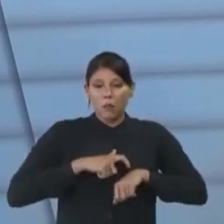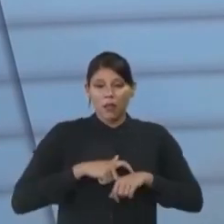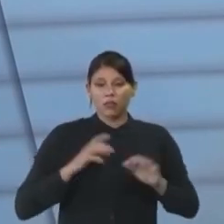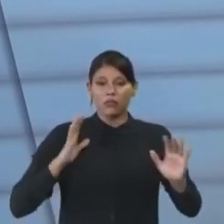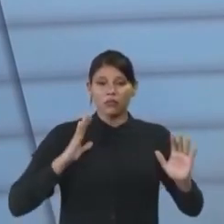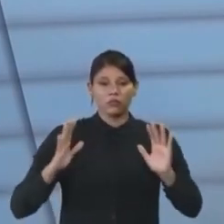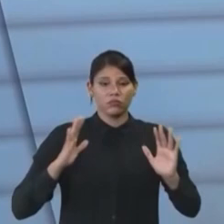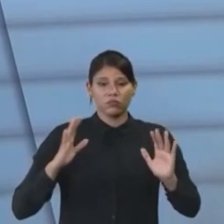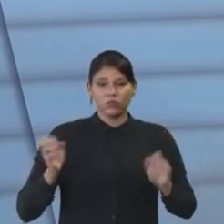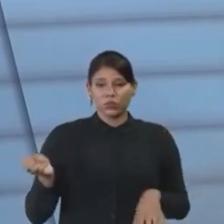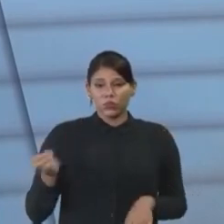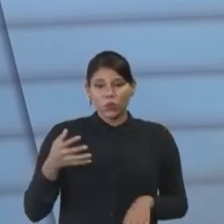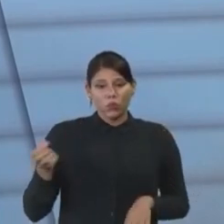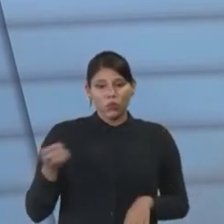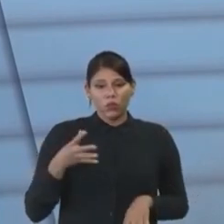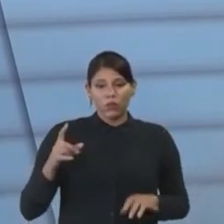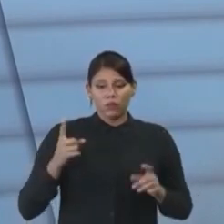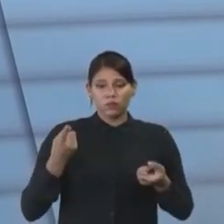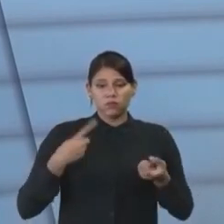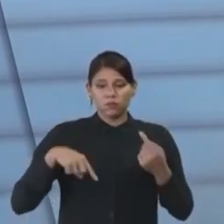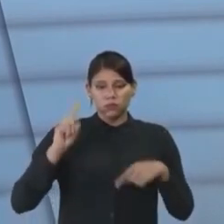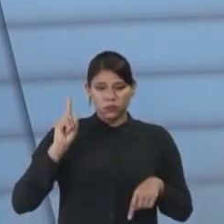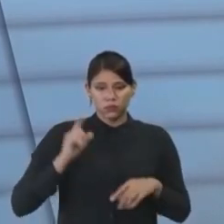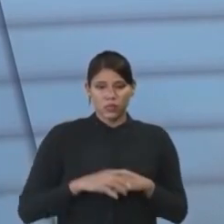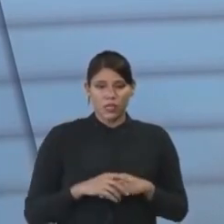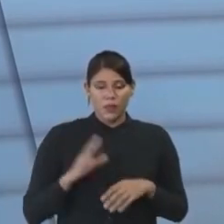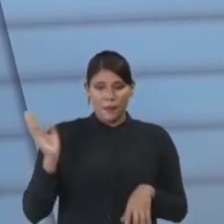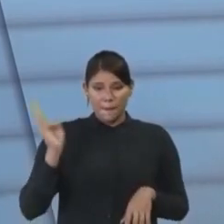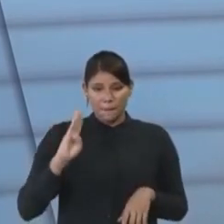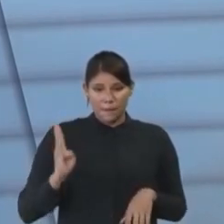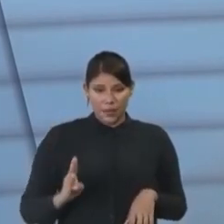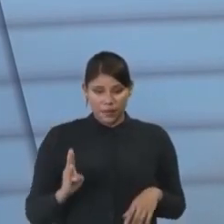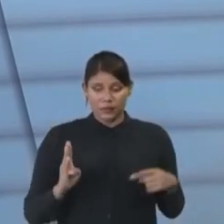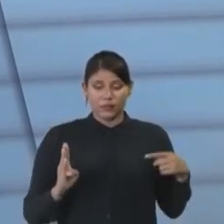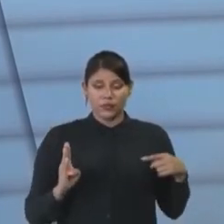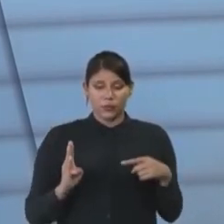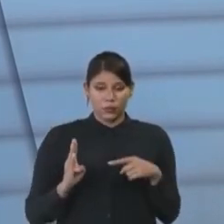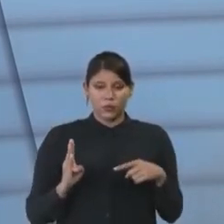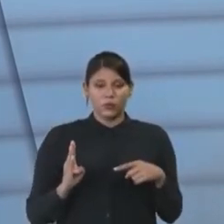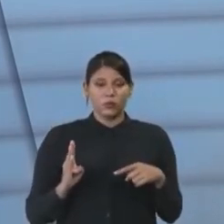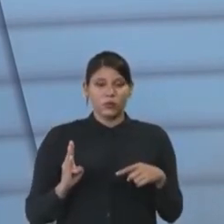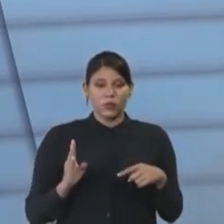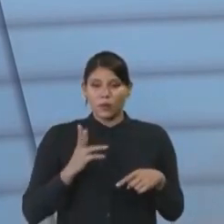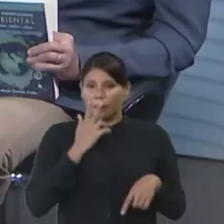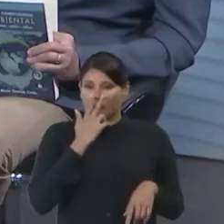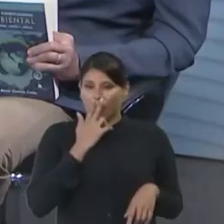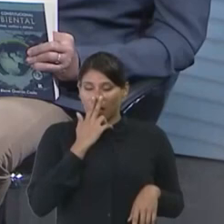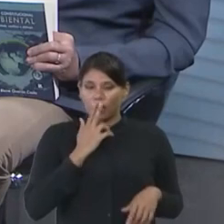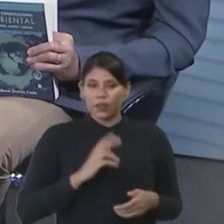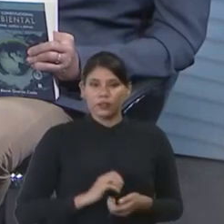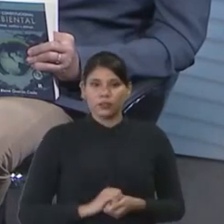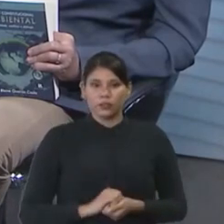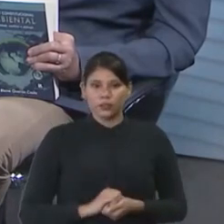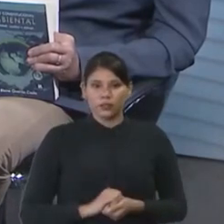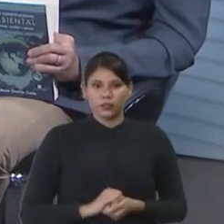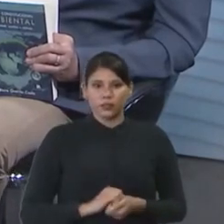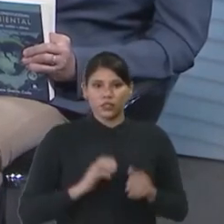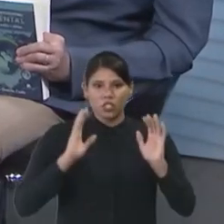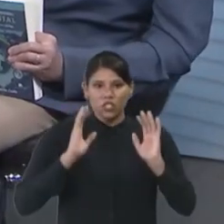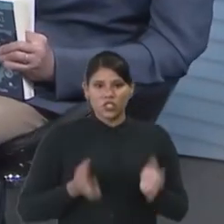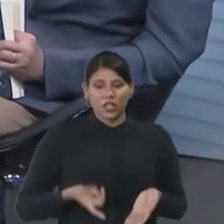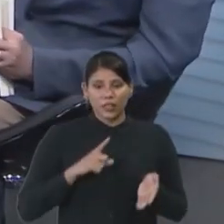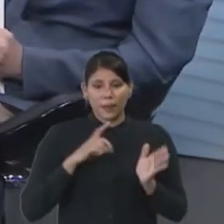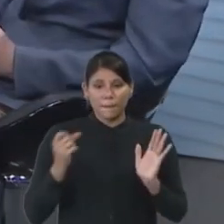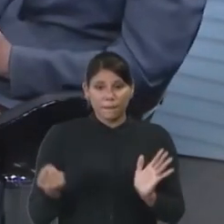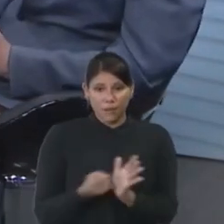Uma nova era. O Brasil, o Brasil ainda... Nós já temos marcos.